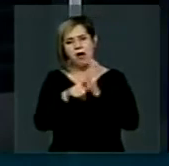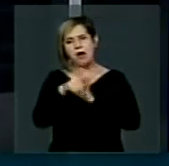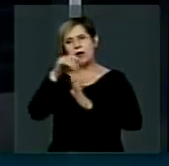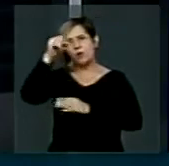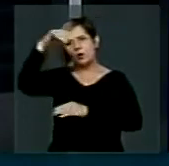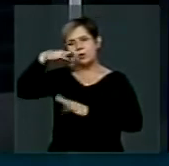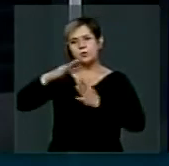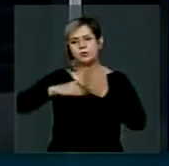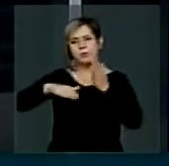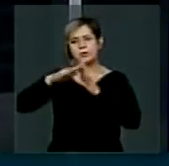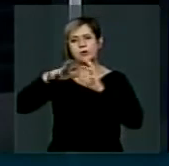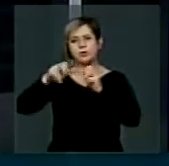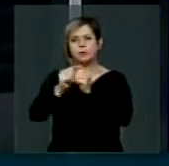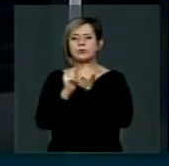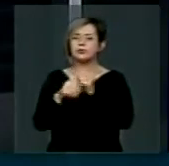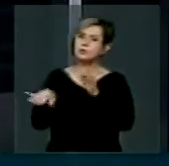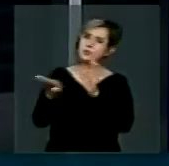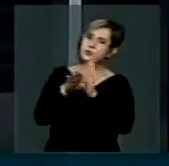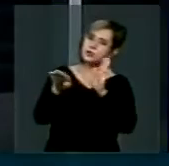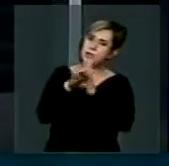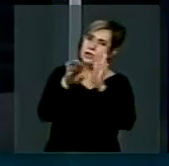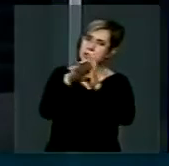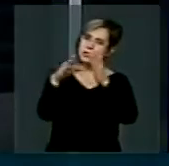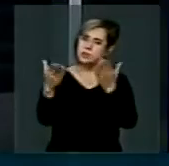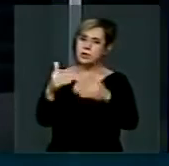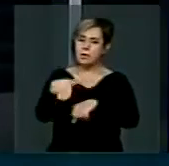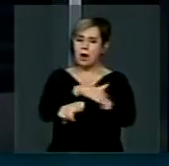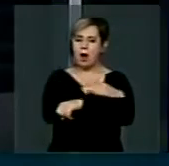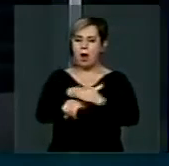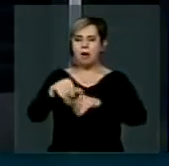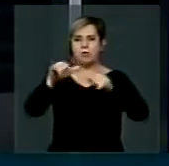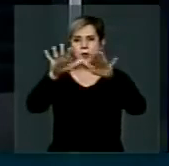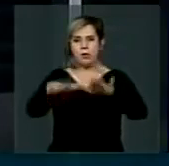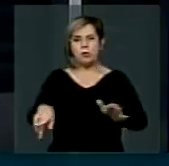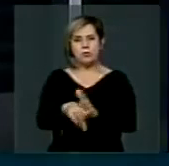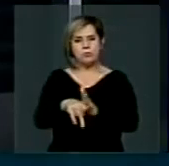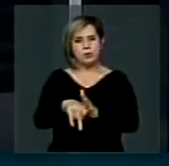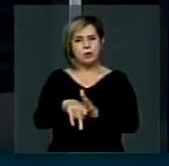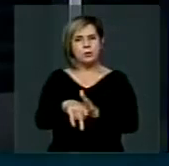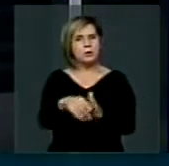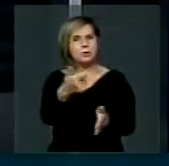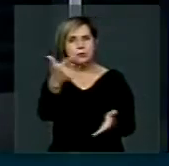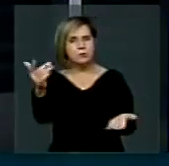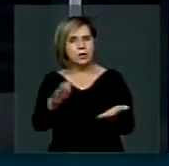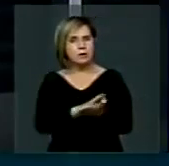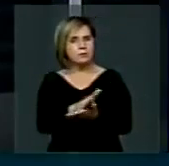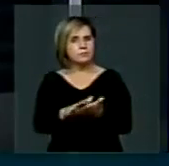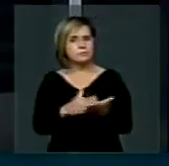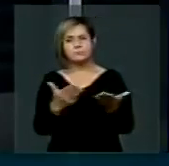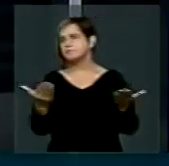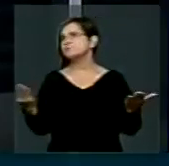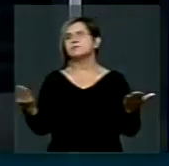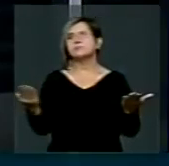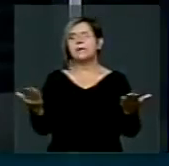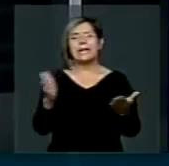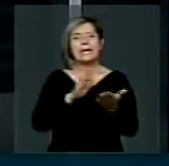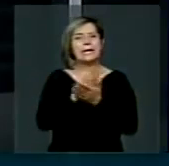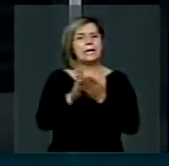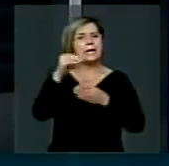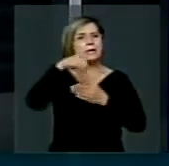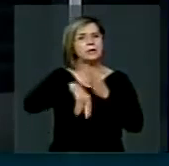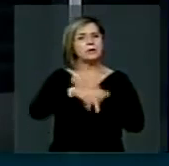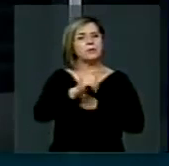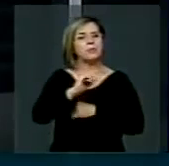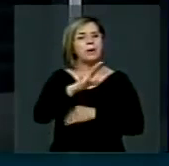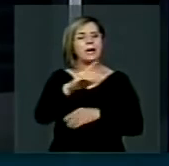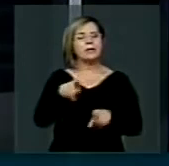o Luz para Todos chega lá, e as estradas de assentamento de reforma agrária. Nós nem incluímos no PAC ainda, que é